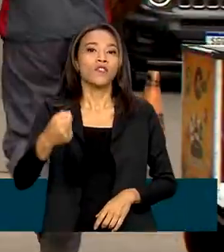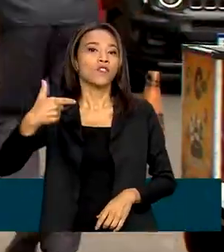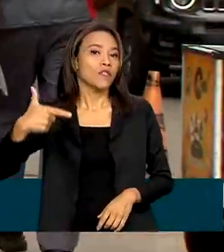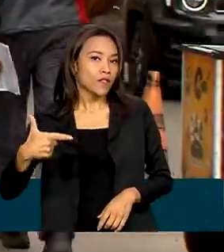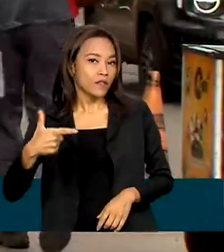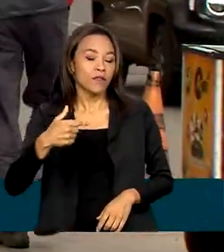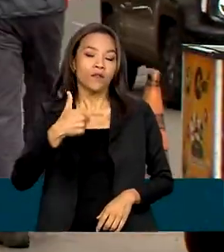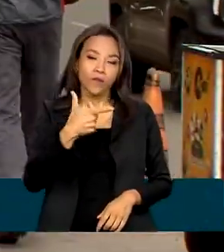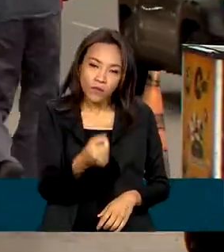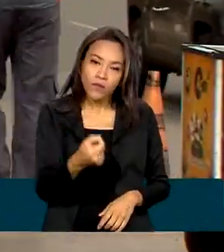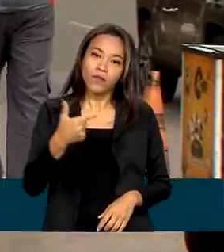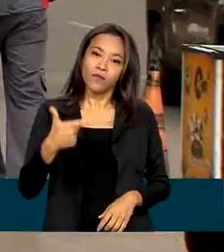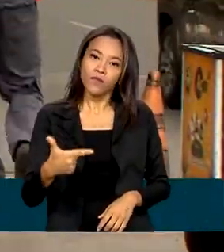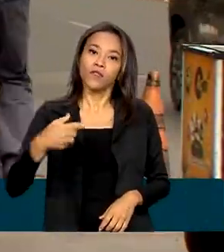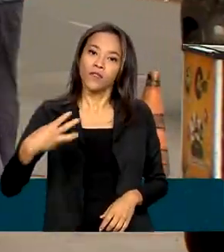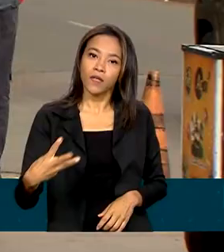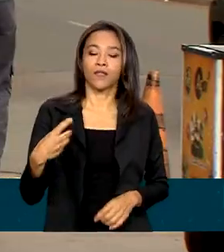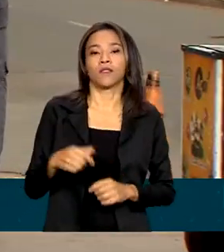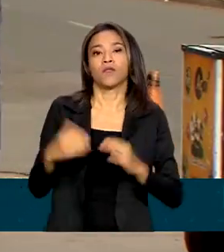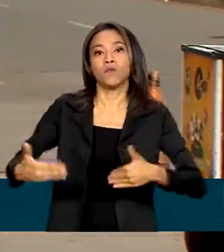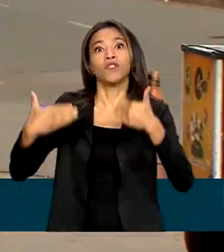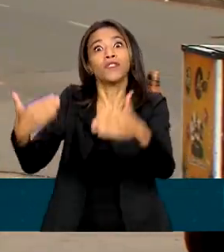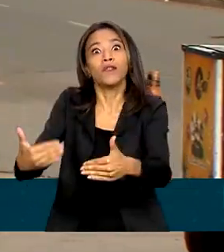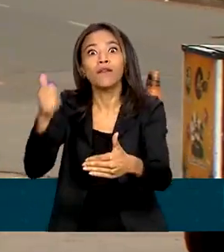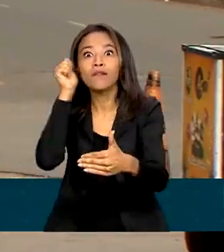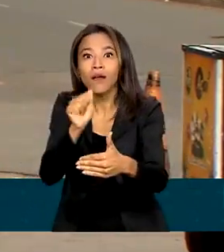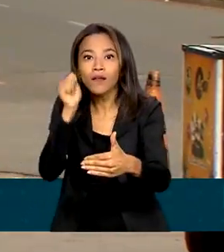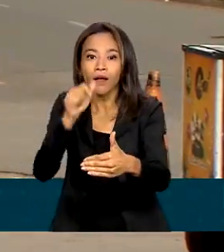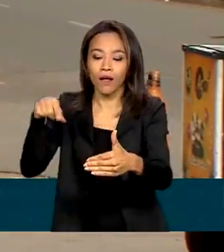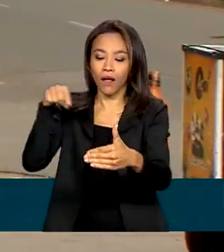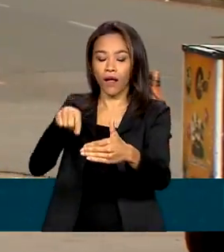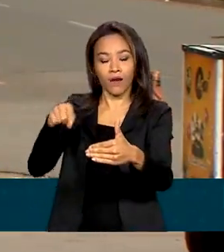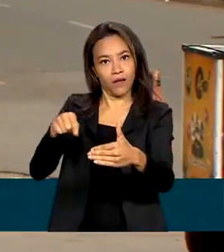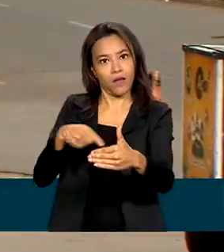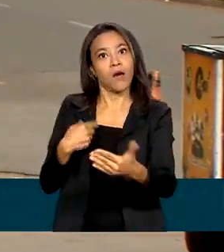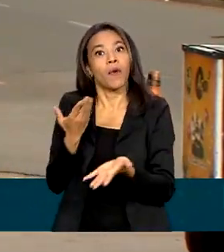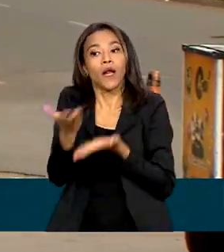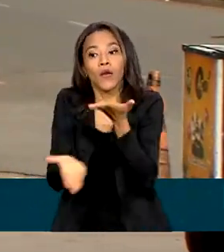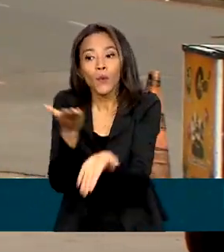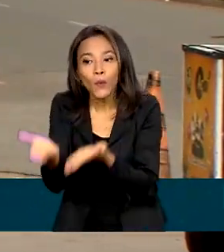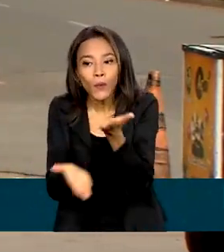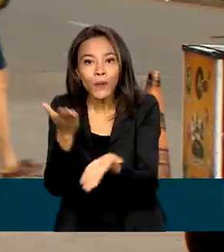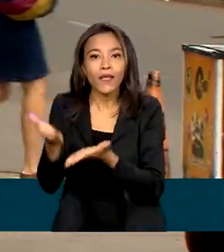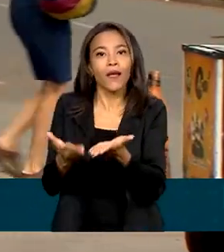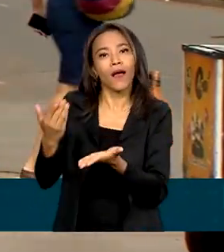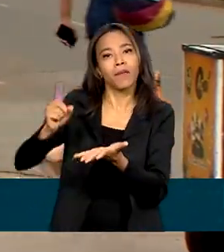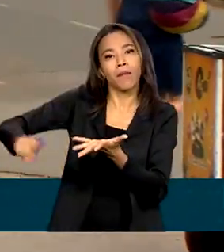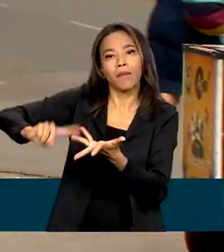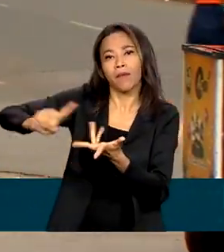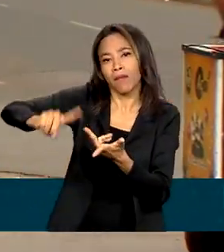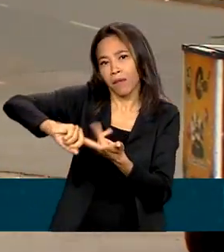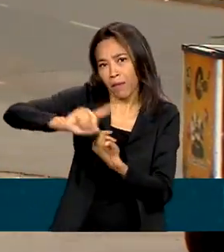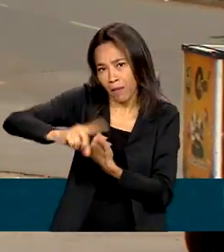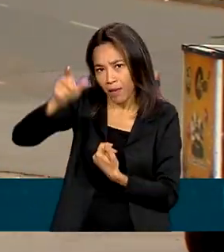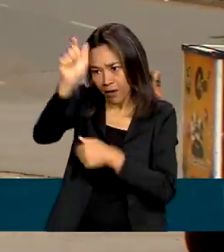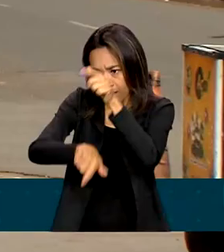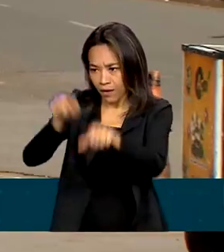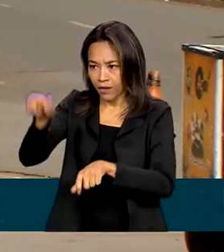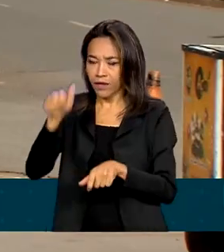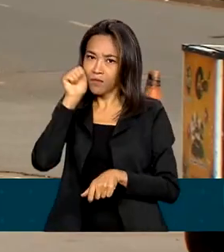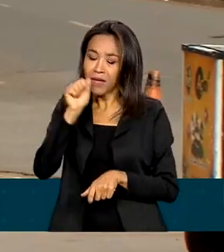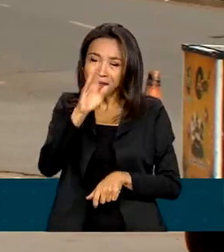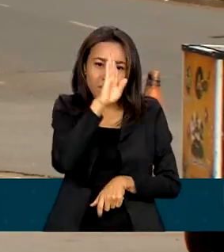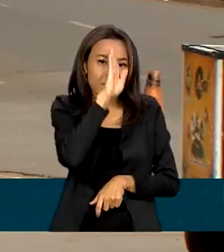Ministério das Mulheres, especialmente para cuidar das principais demandas do público feminino, especialmente das mães,